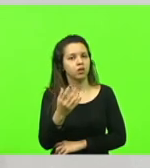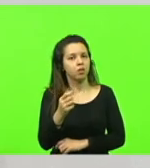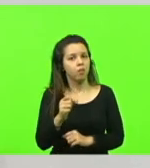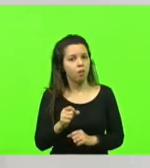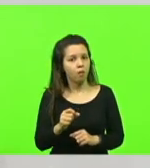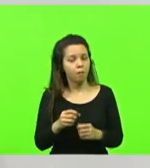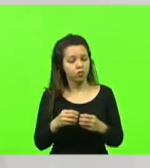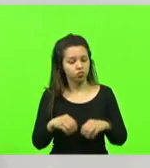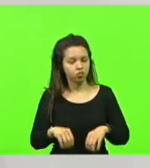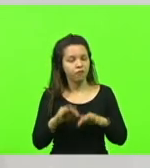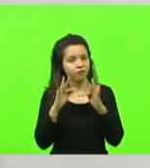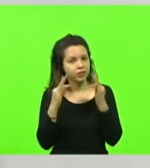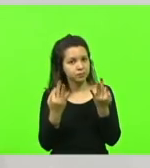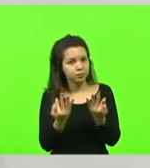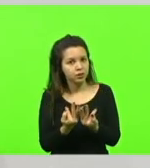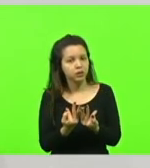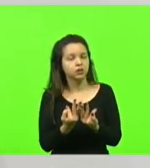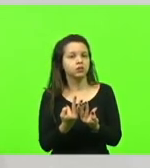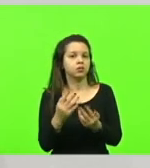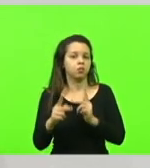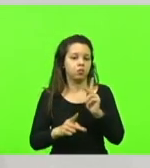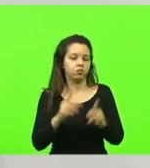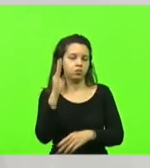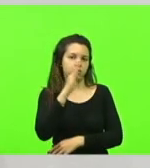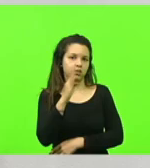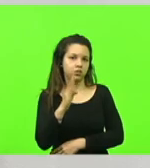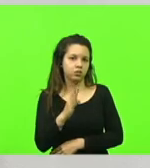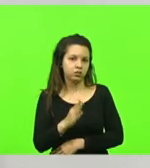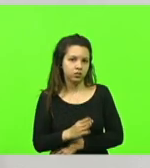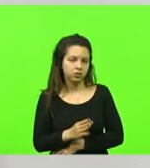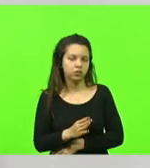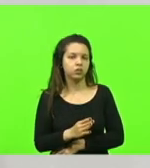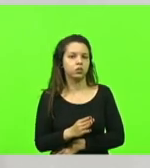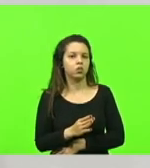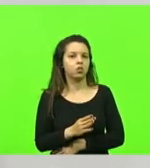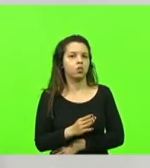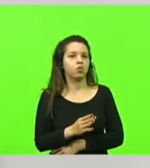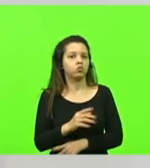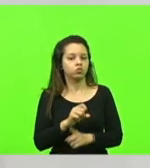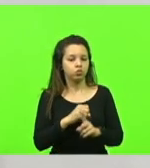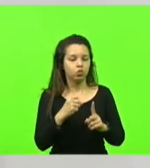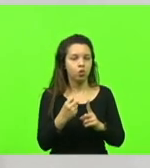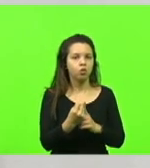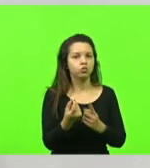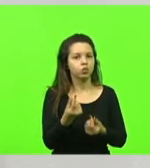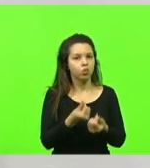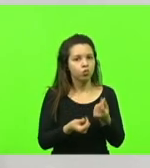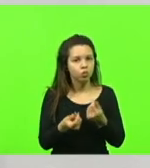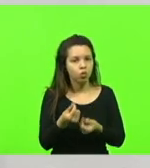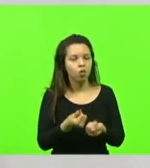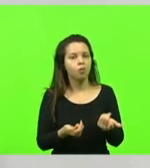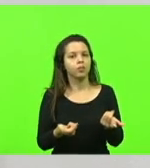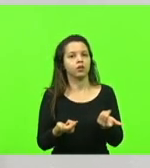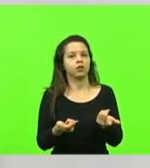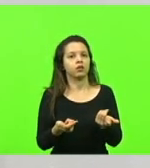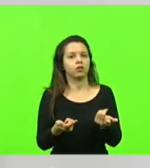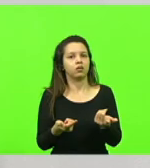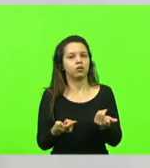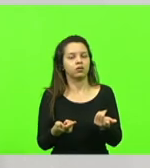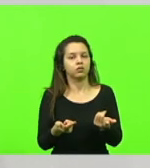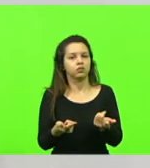famílias brasileiras, tem implicações socioeconômicas, econômicas,